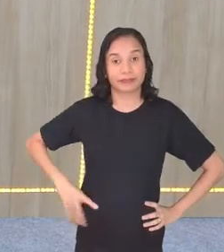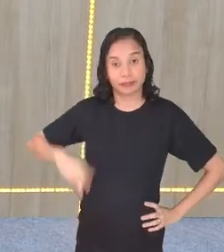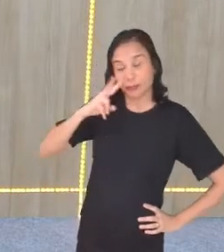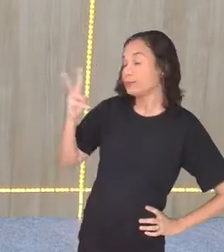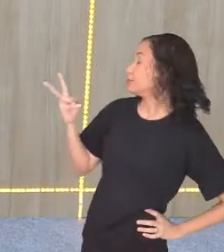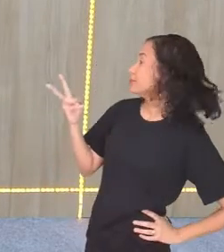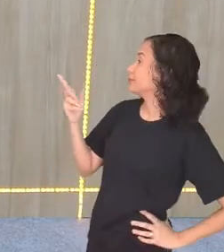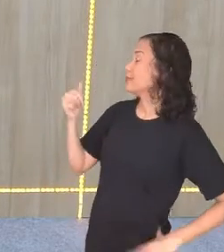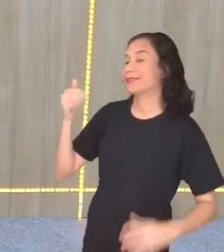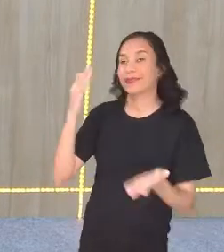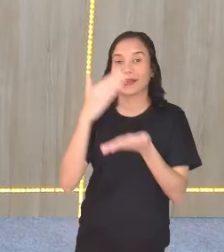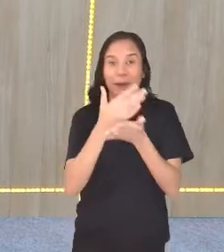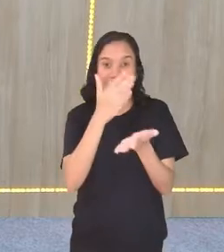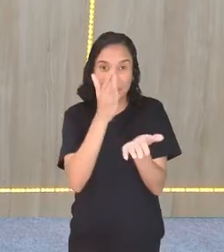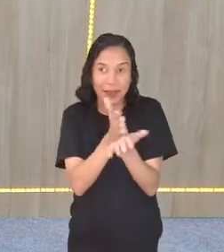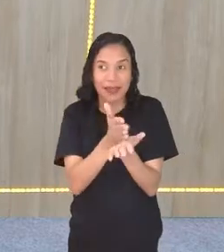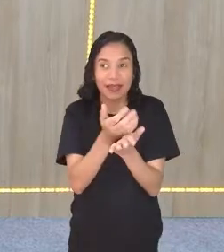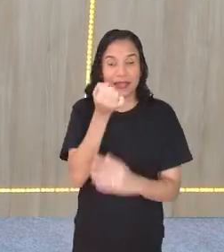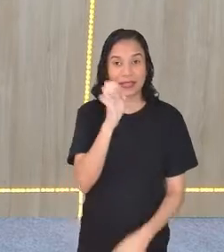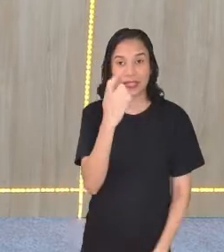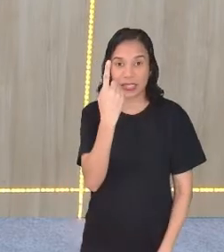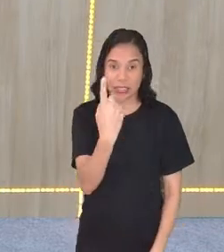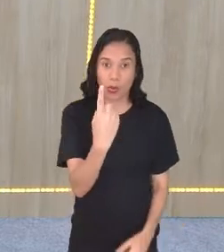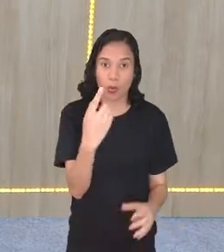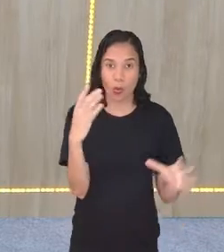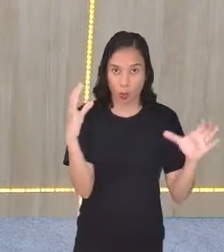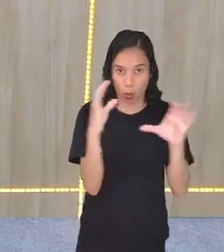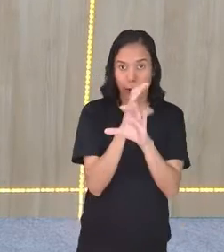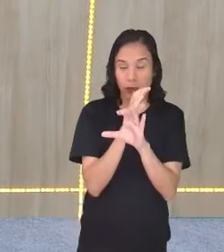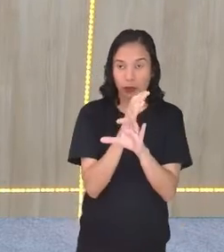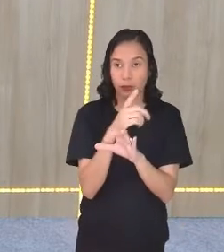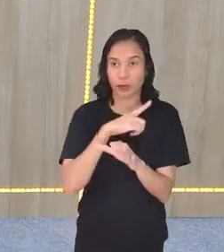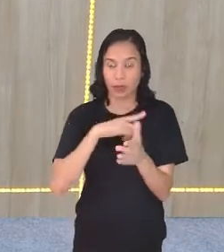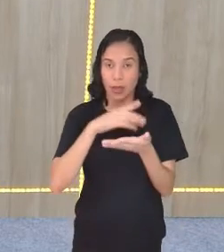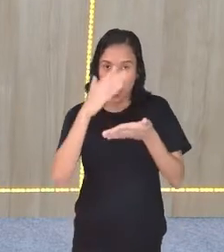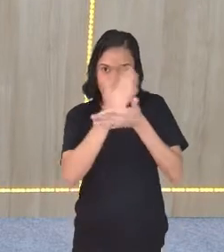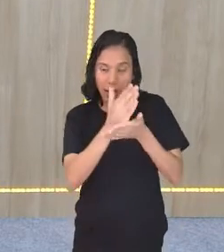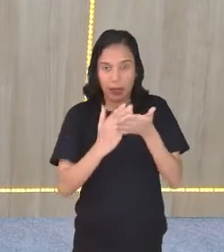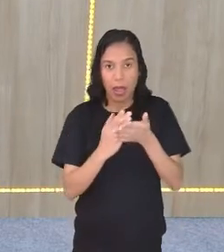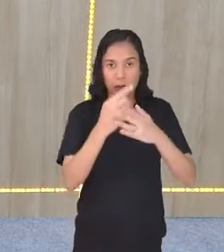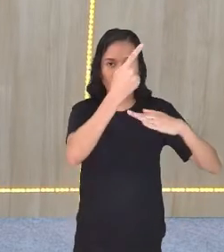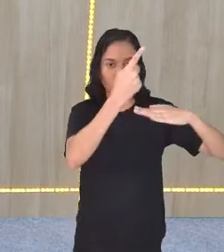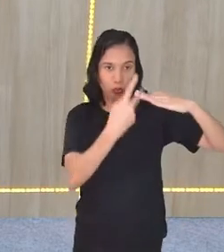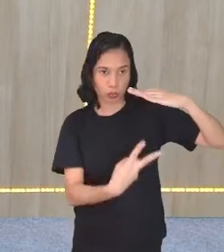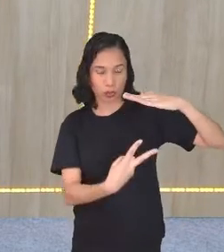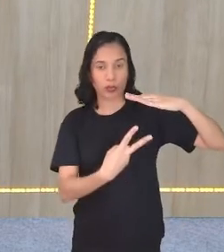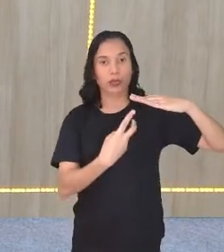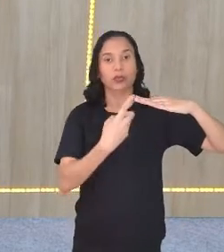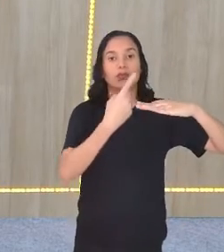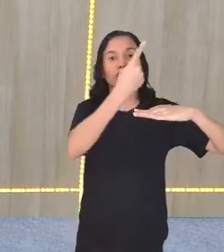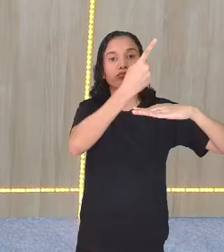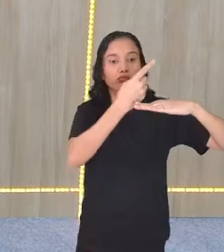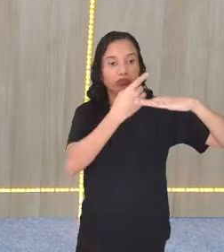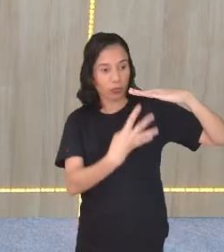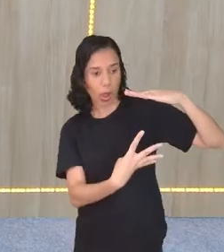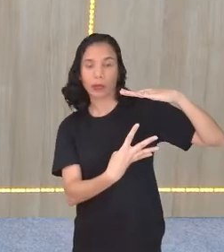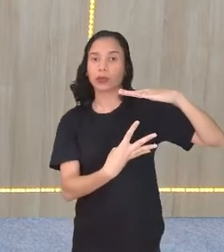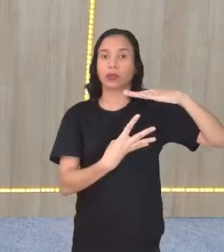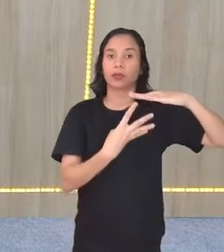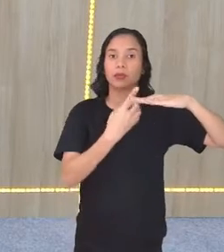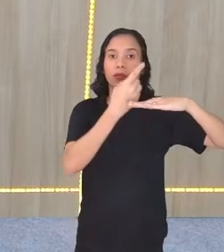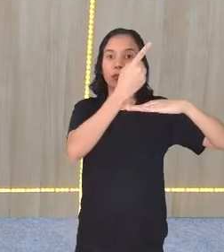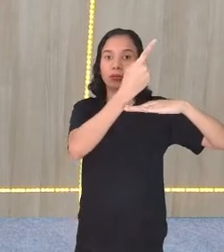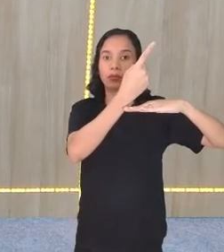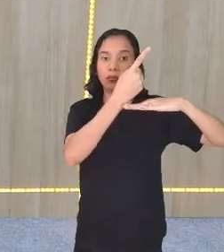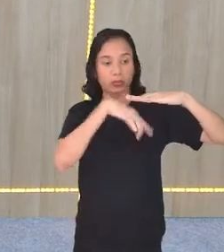Tá vendo? A metade, ó. Se um inteiro tem aqui completo. E a metade é um sobre dois. A metade de um sobre dois é um quarto. E a metade de um